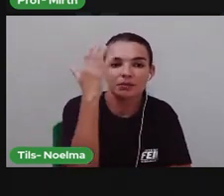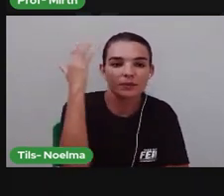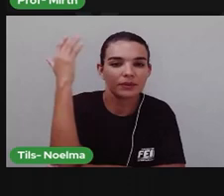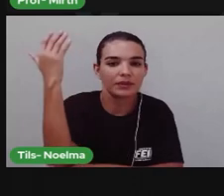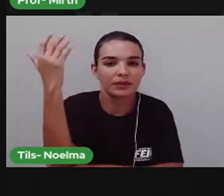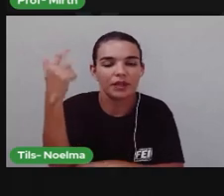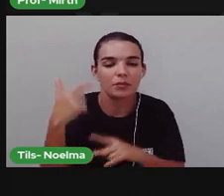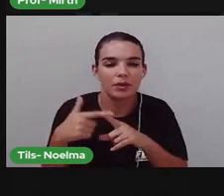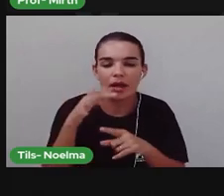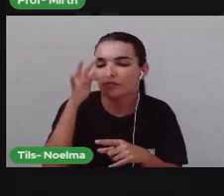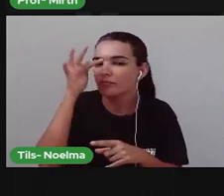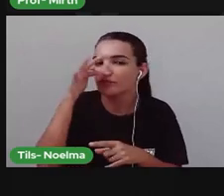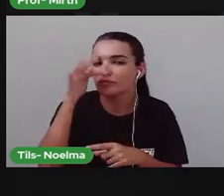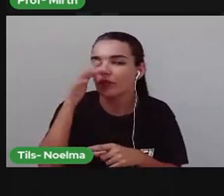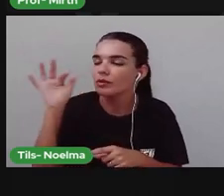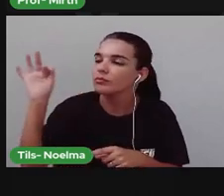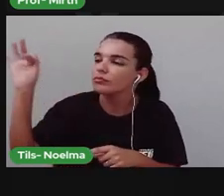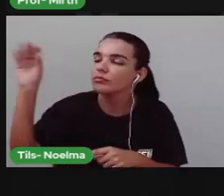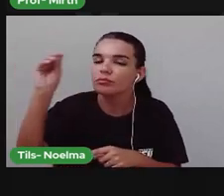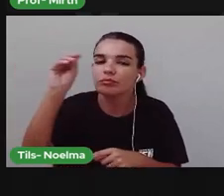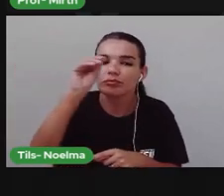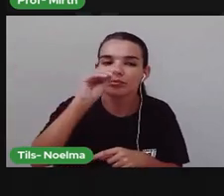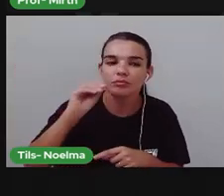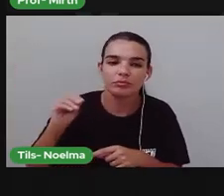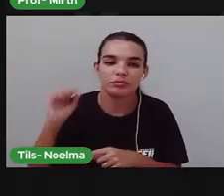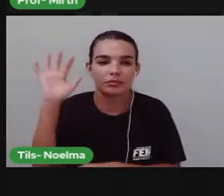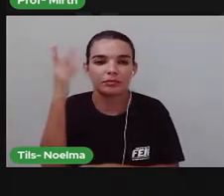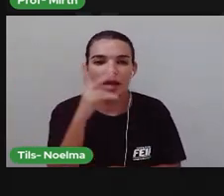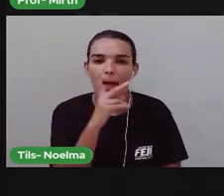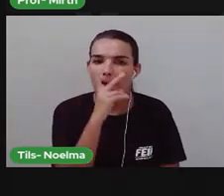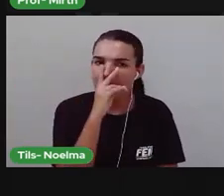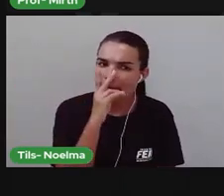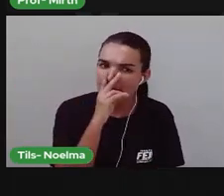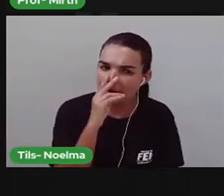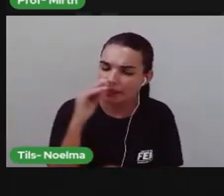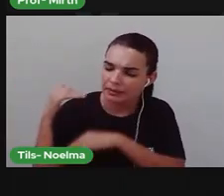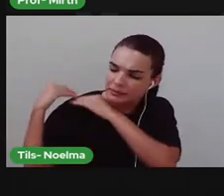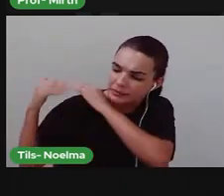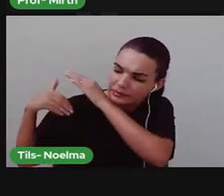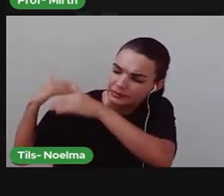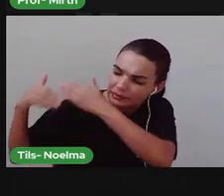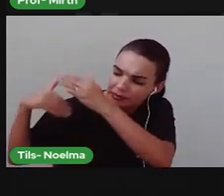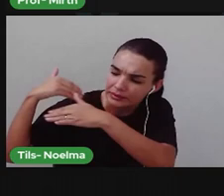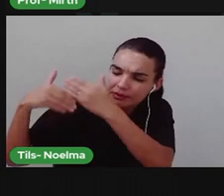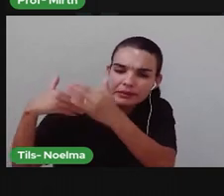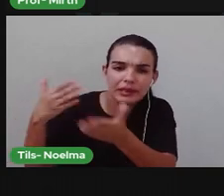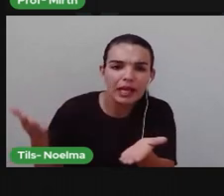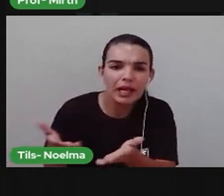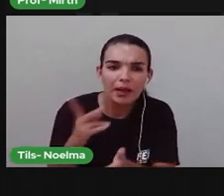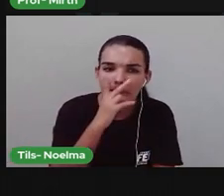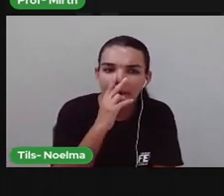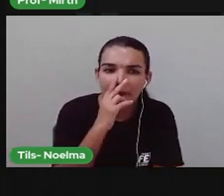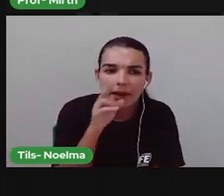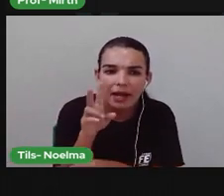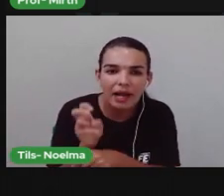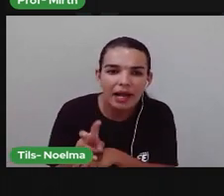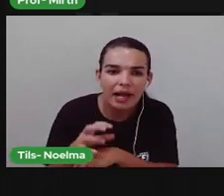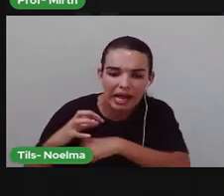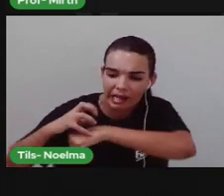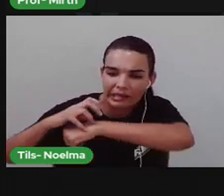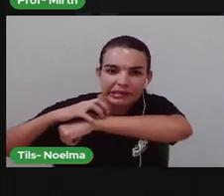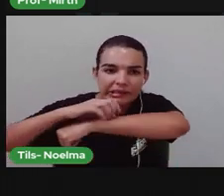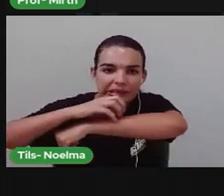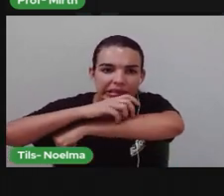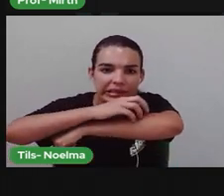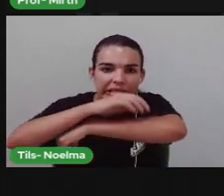Polinizadores Muitos fósseis São bem parecidos Com seus descendentes Atuais Caso dos escorpiões Aranhas